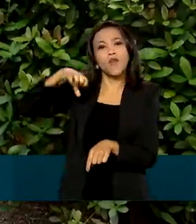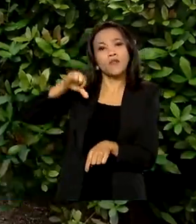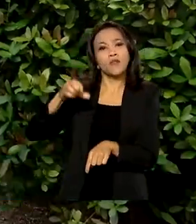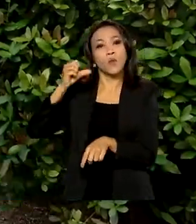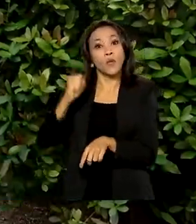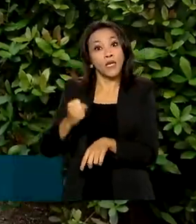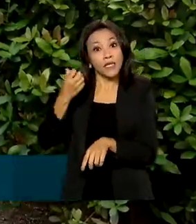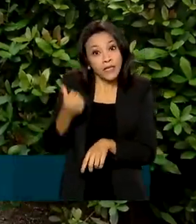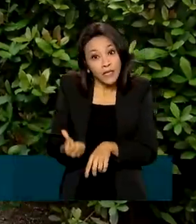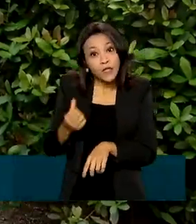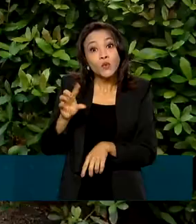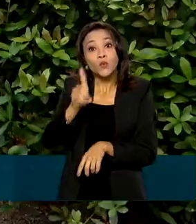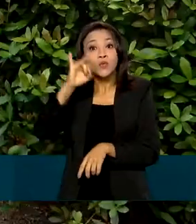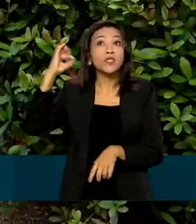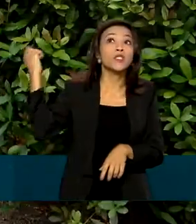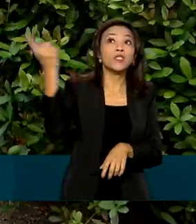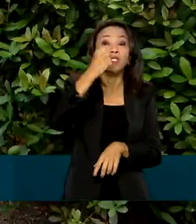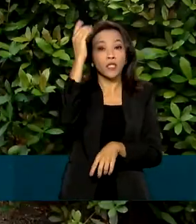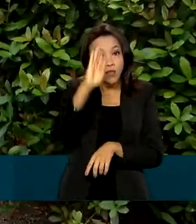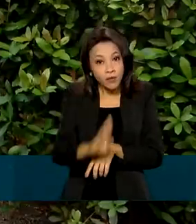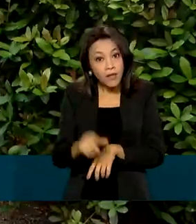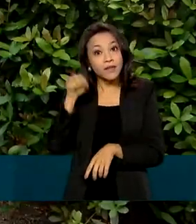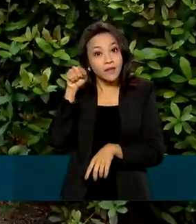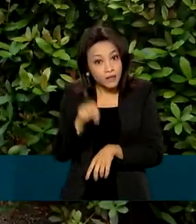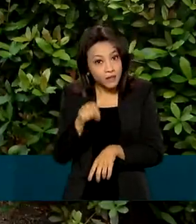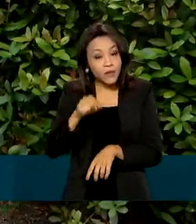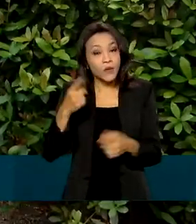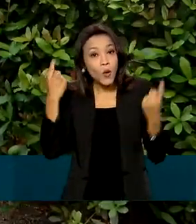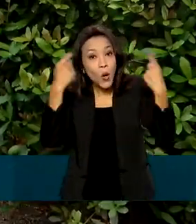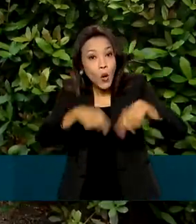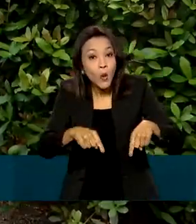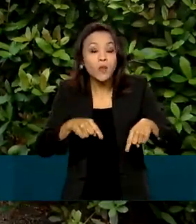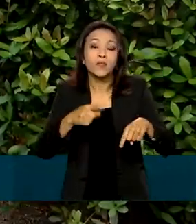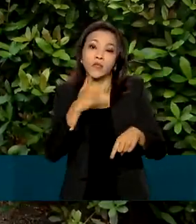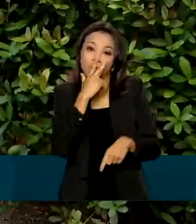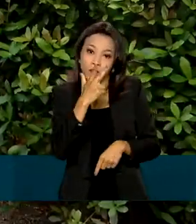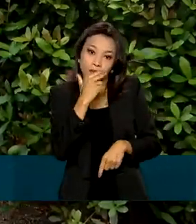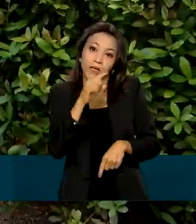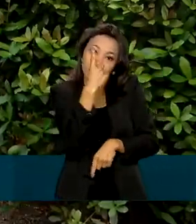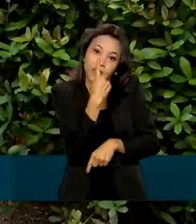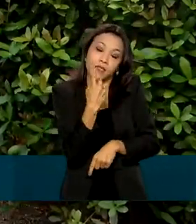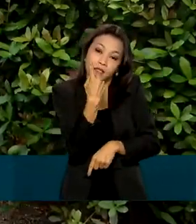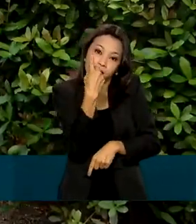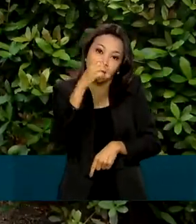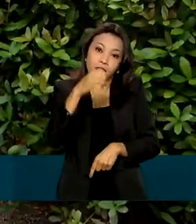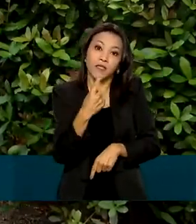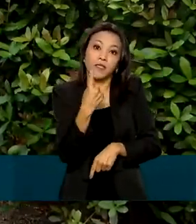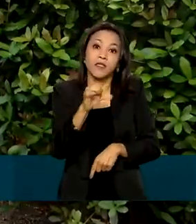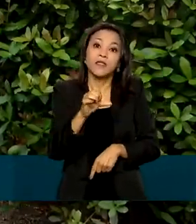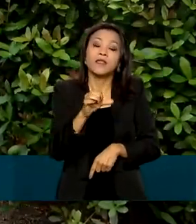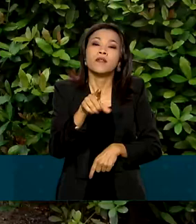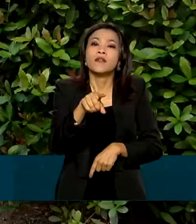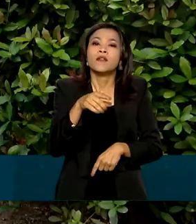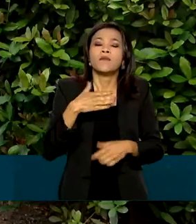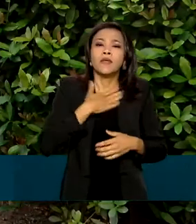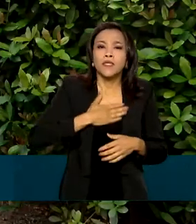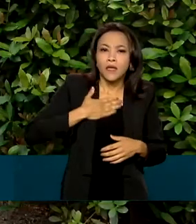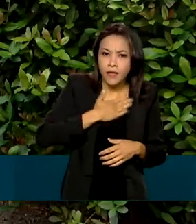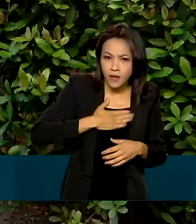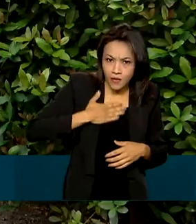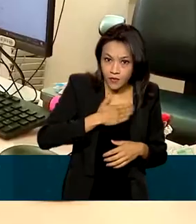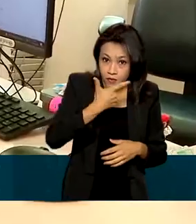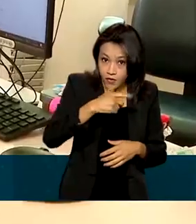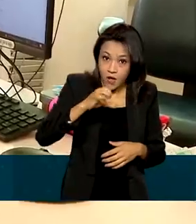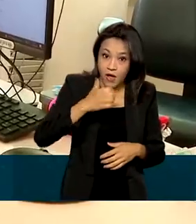Combate ao Fumo, celebrado dia 29 de agosto. Os prejuízos causados pelo cigarro são considerados um grave problema de saúde